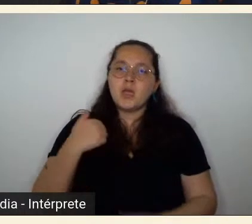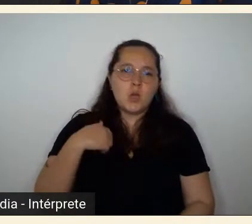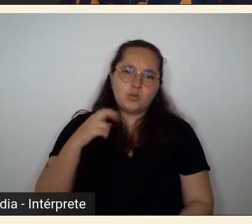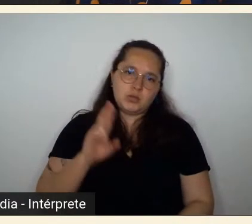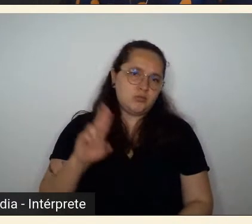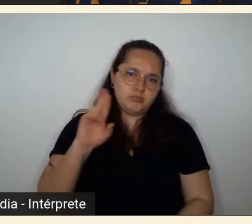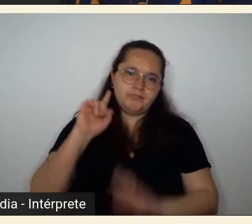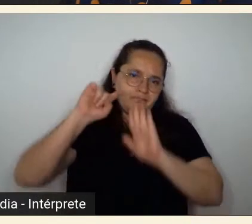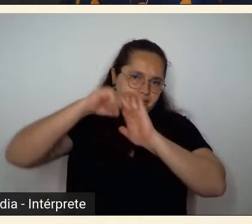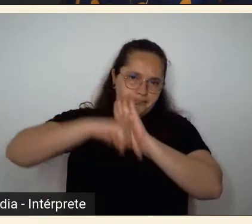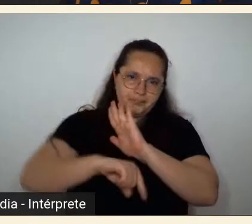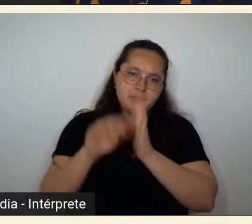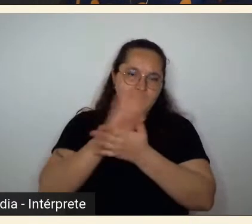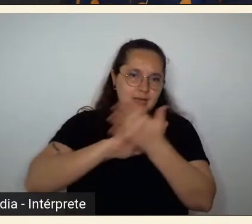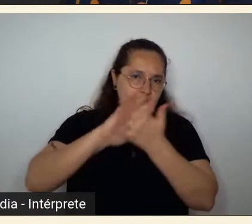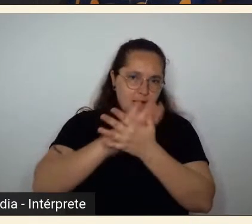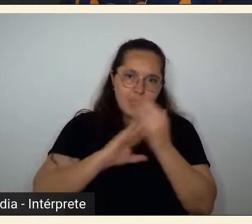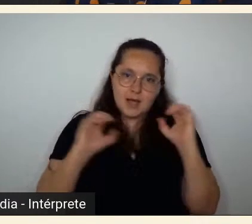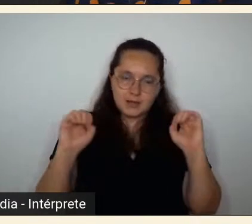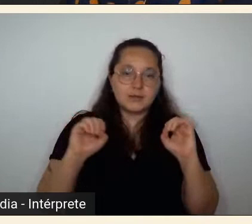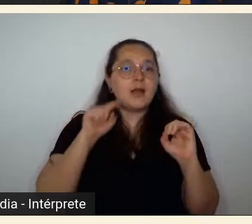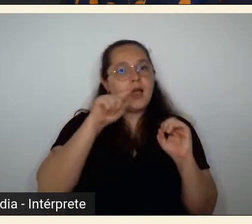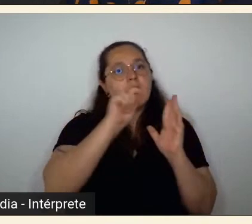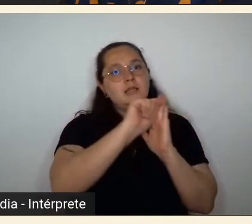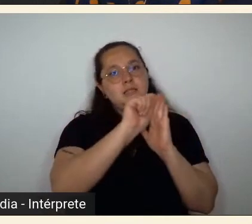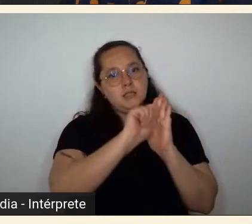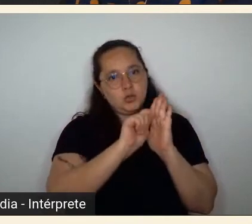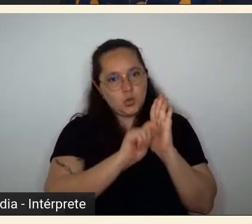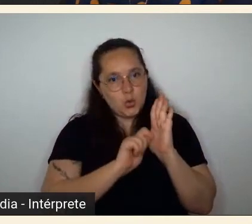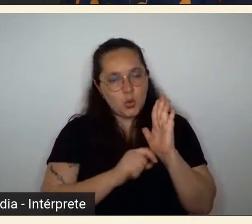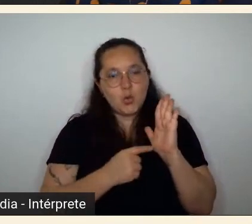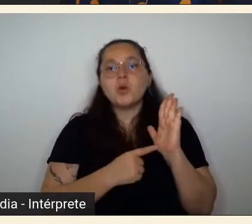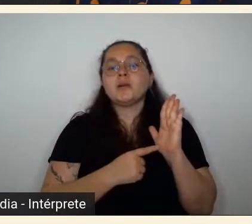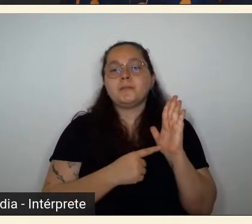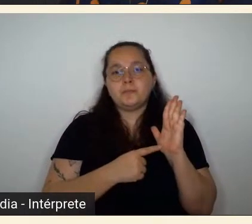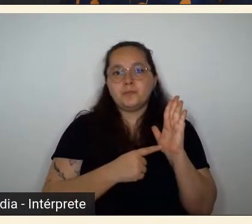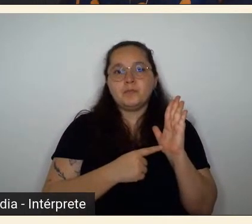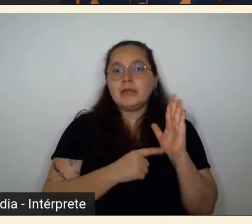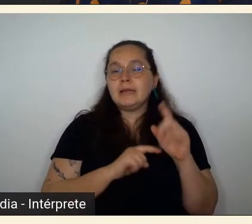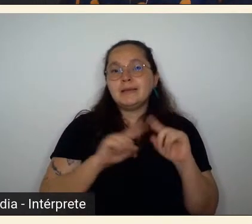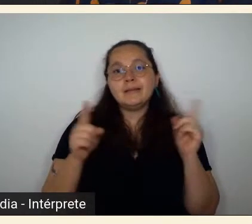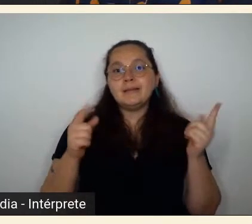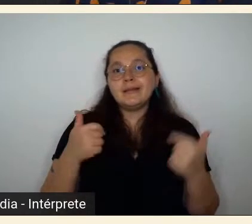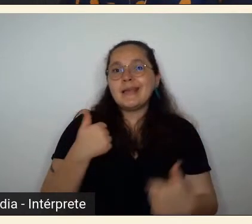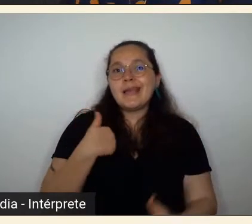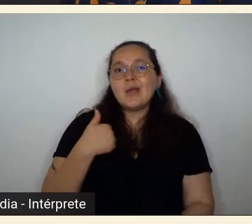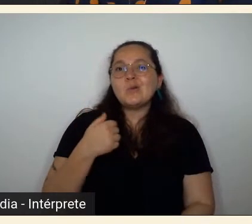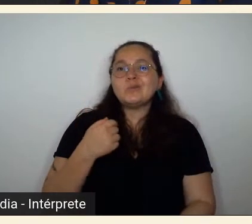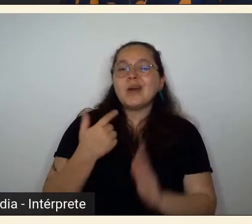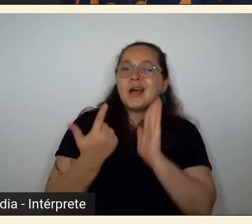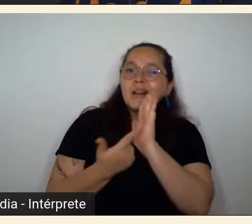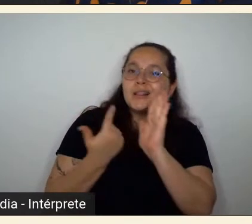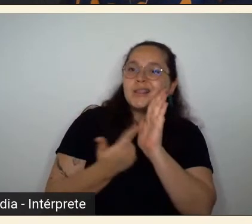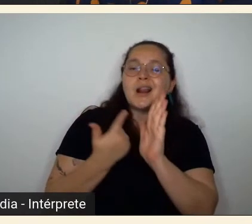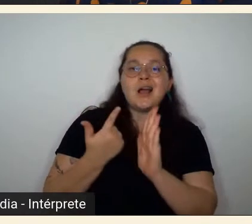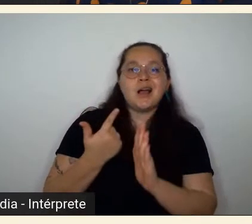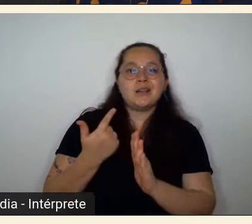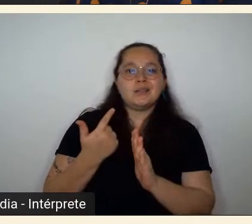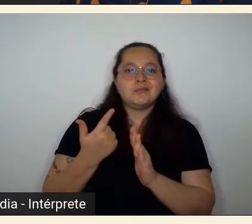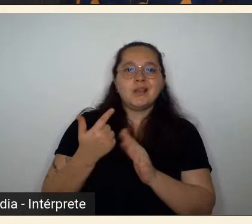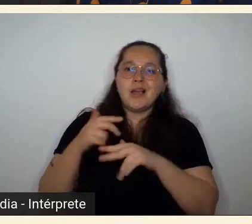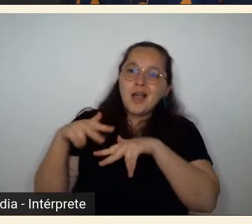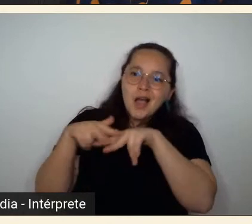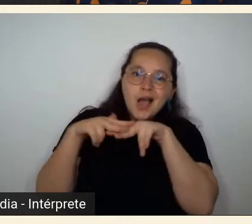escritora sobretudo e eu enfim eu não domino análise literária como eu domino a